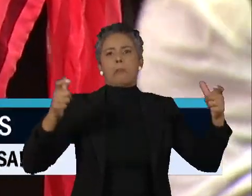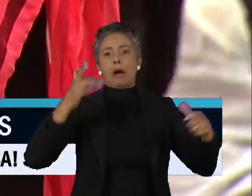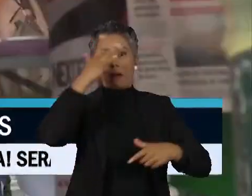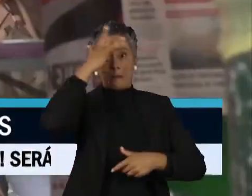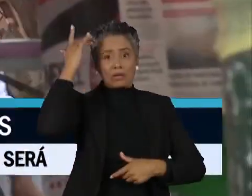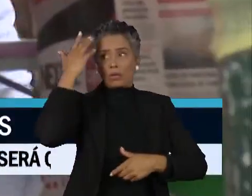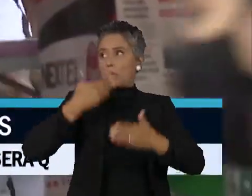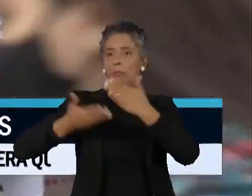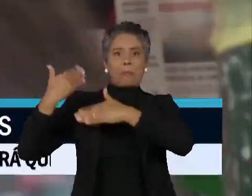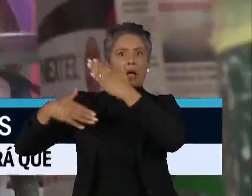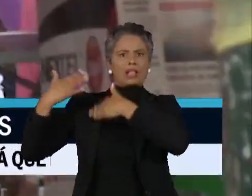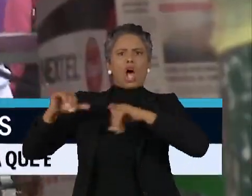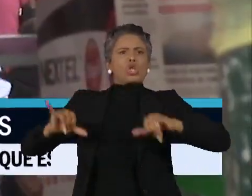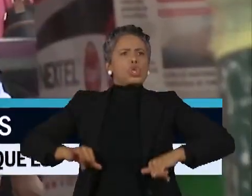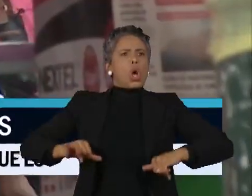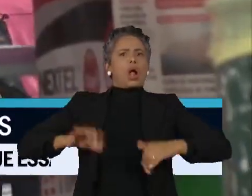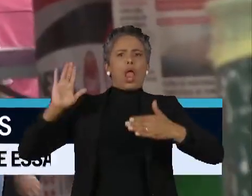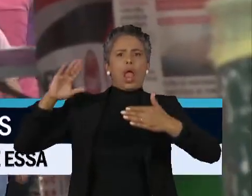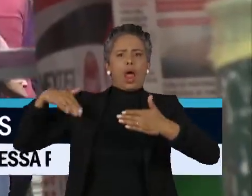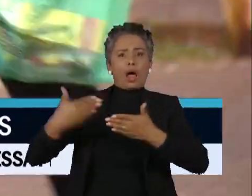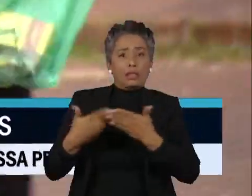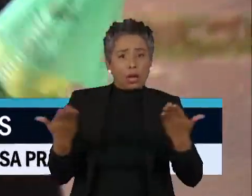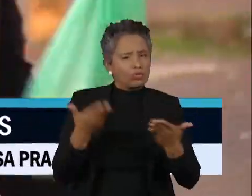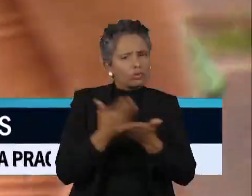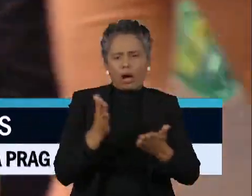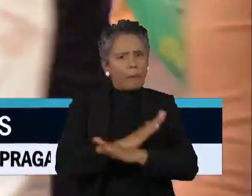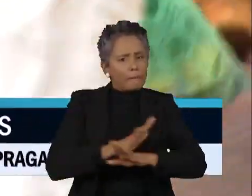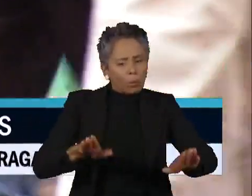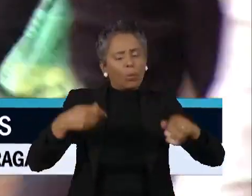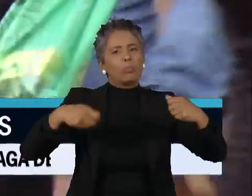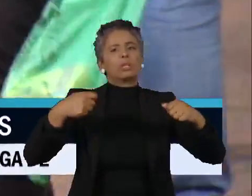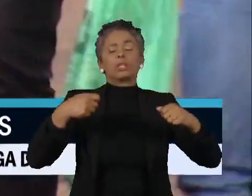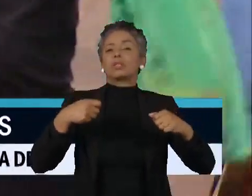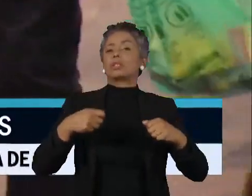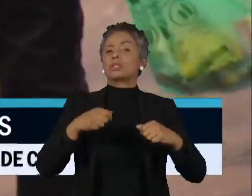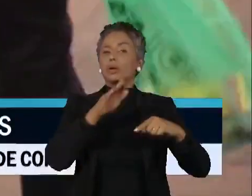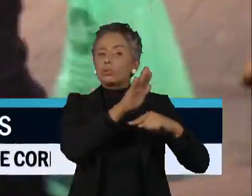mas é possível ainda a gente reparar esse processo. É possível e é necessário.